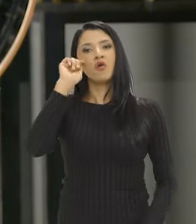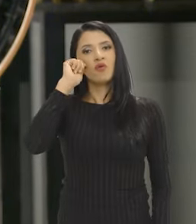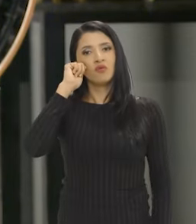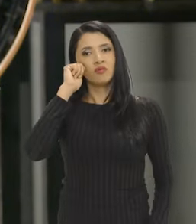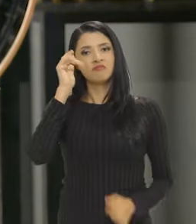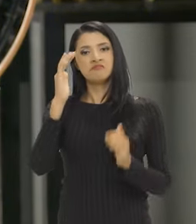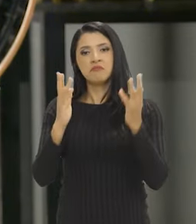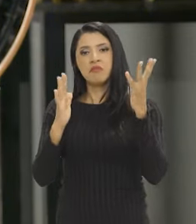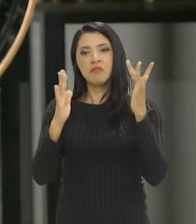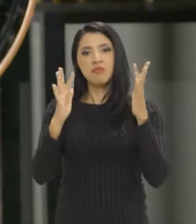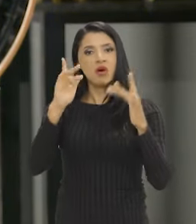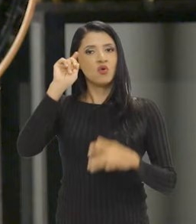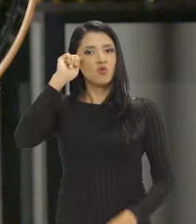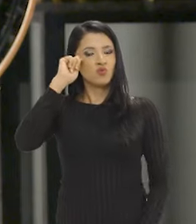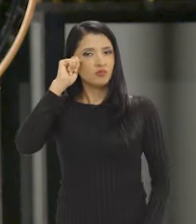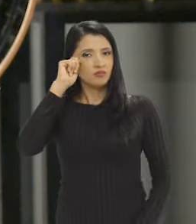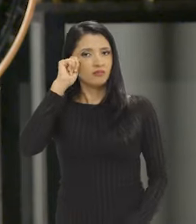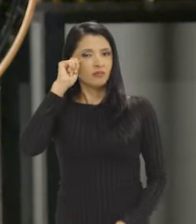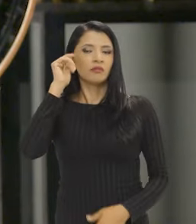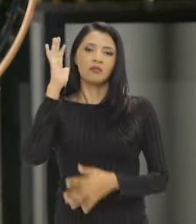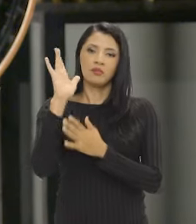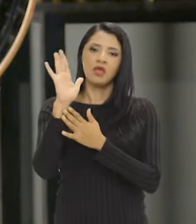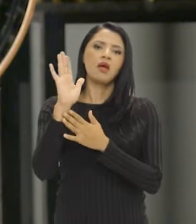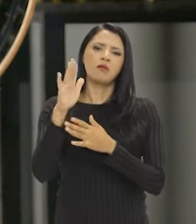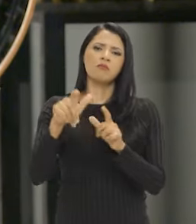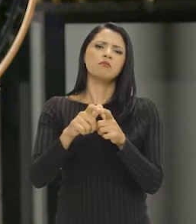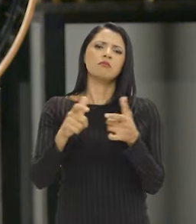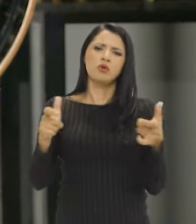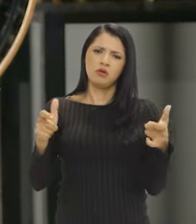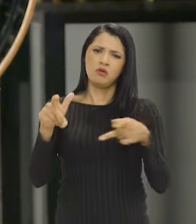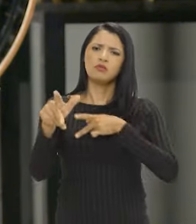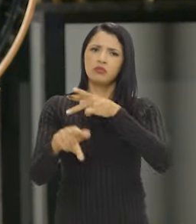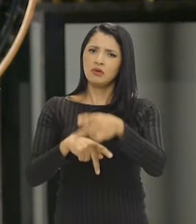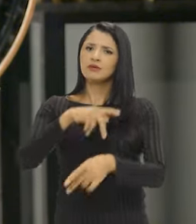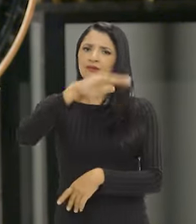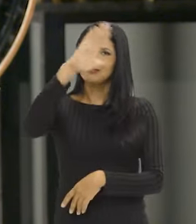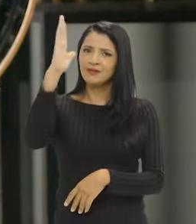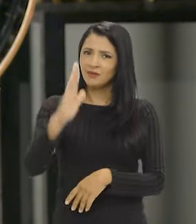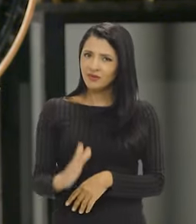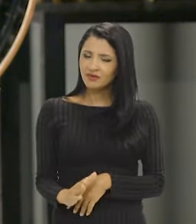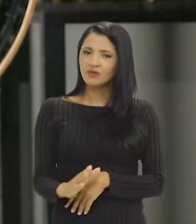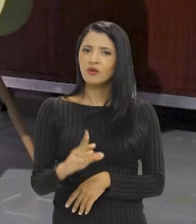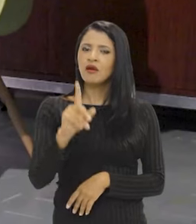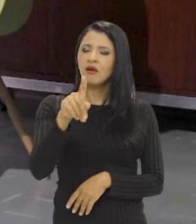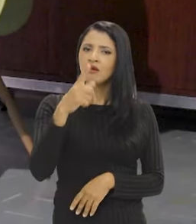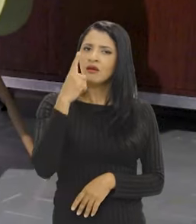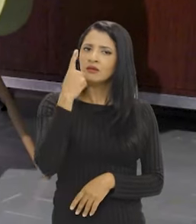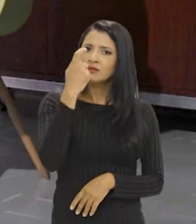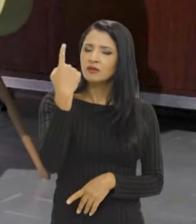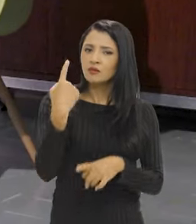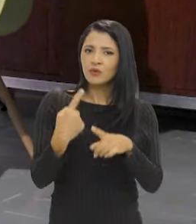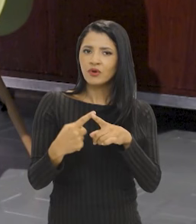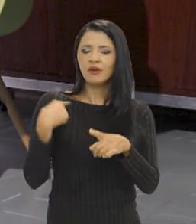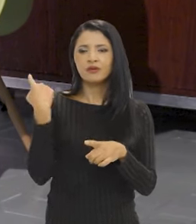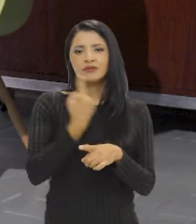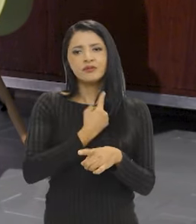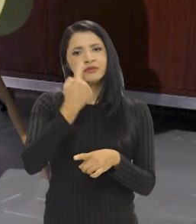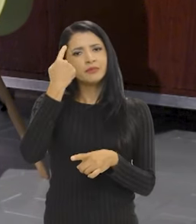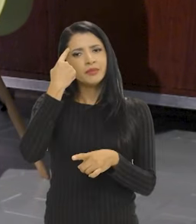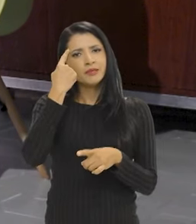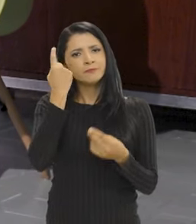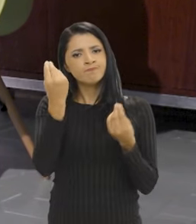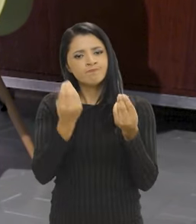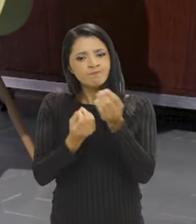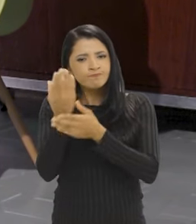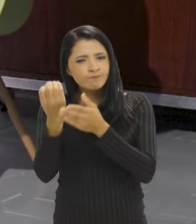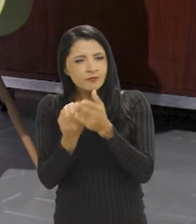negras. Mãos negras, maioria da população brasileira. Isso é muito interessante, porque aí a gente pensa os